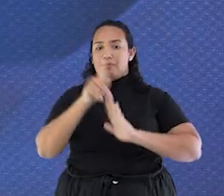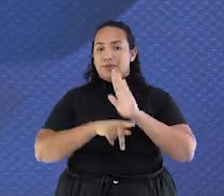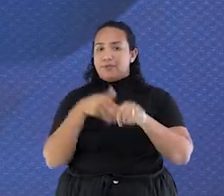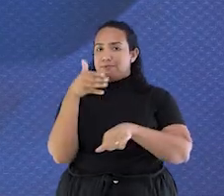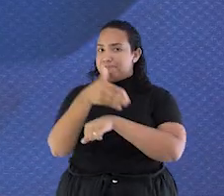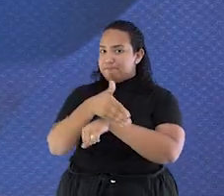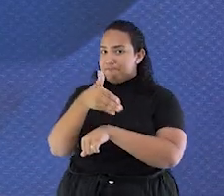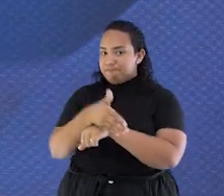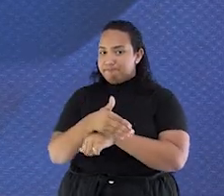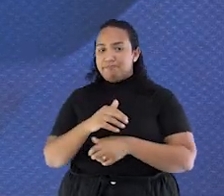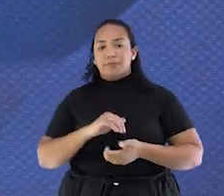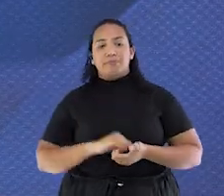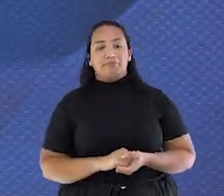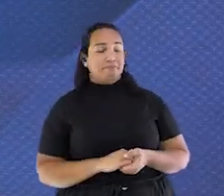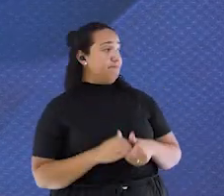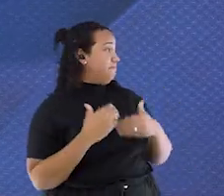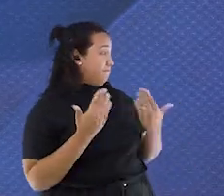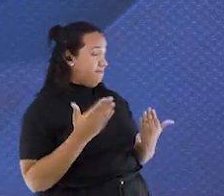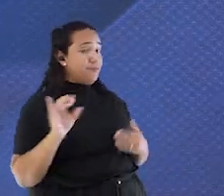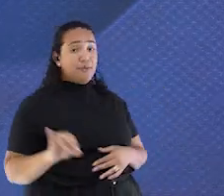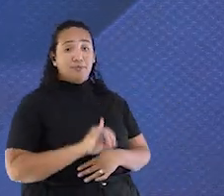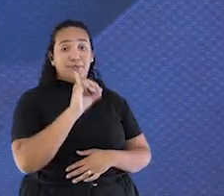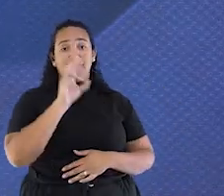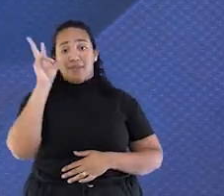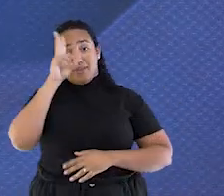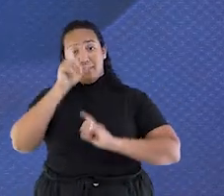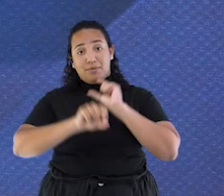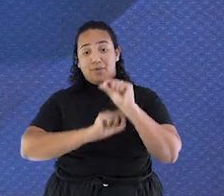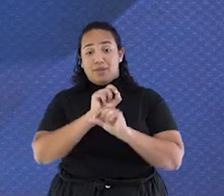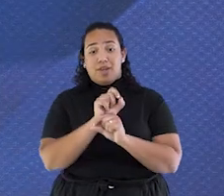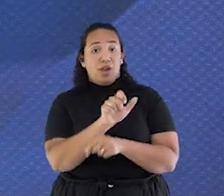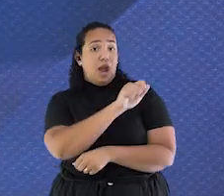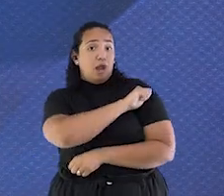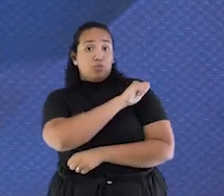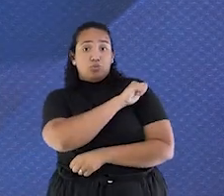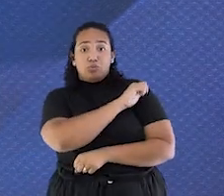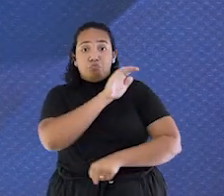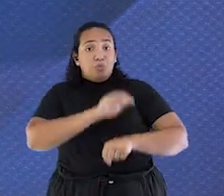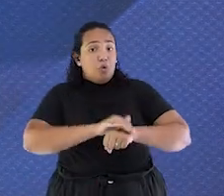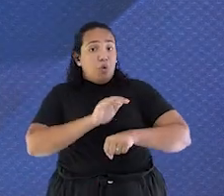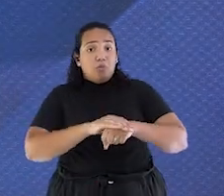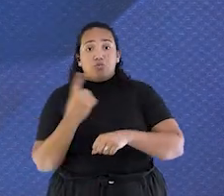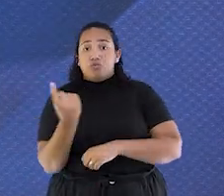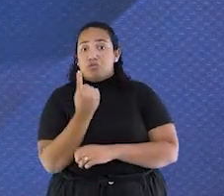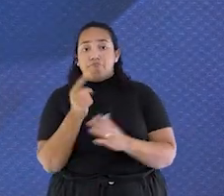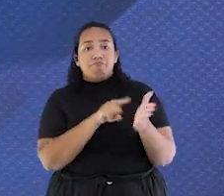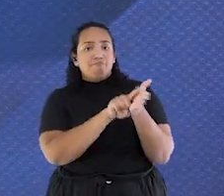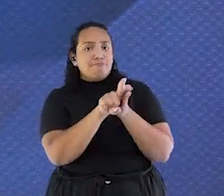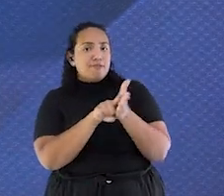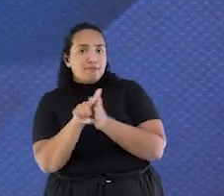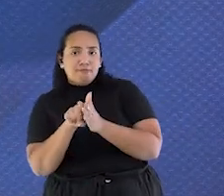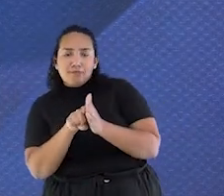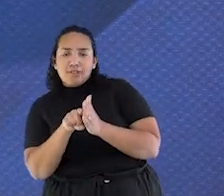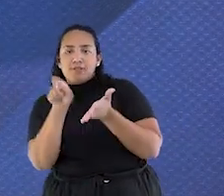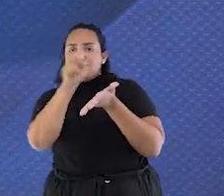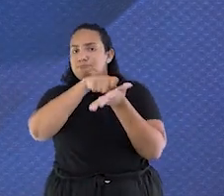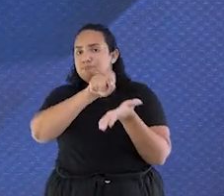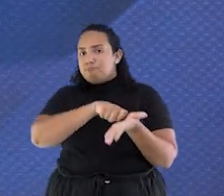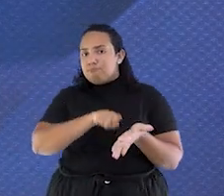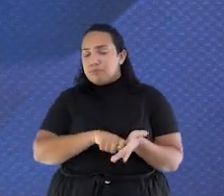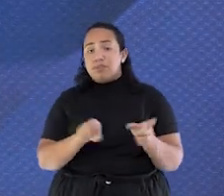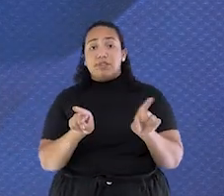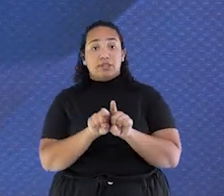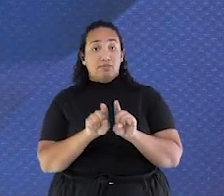Importante lembrar que eles fazem todo o processo de pesquisa, redação e